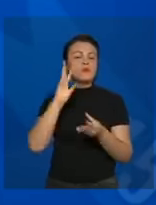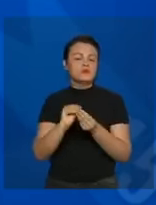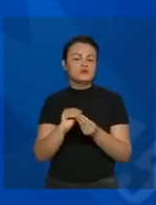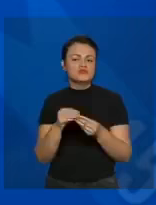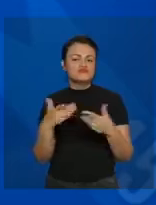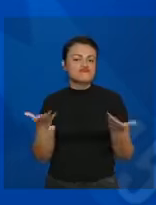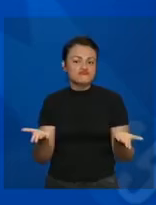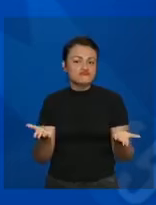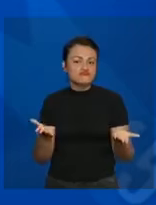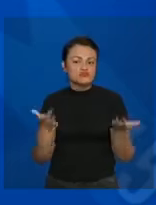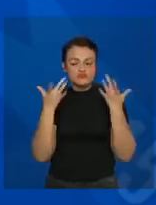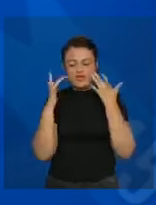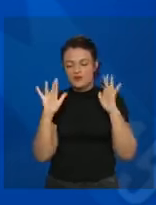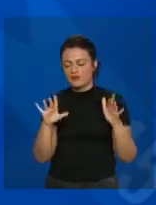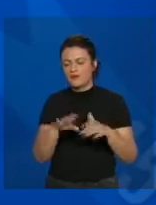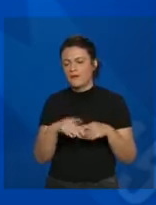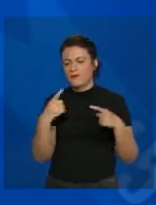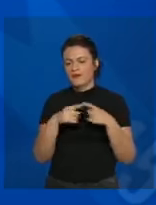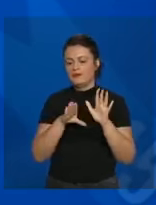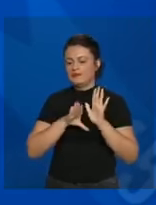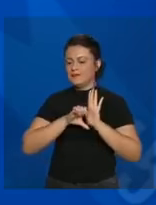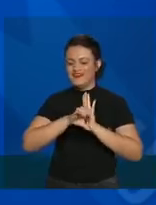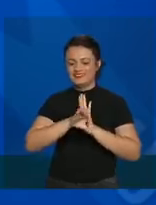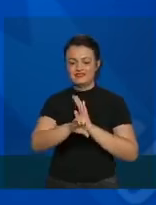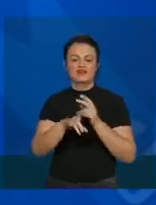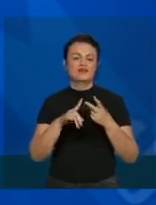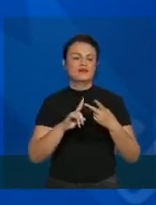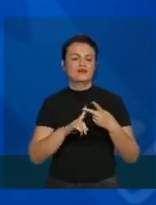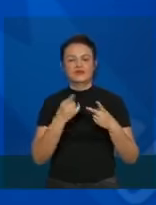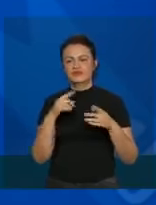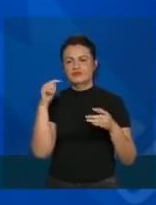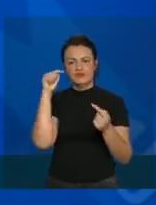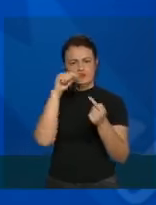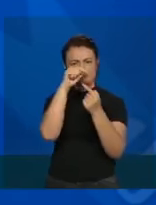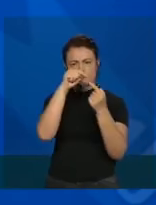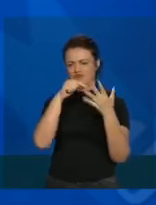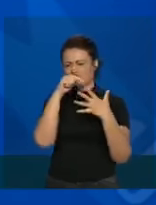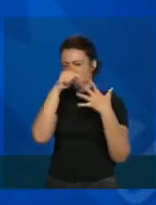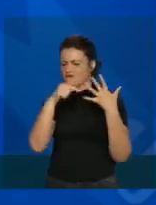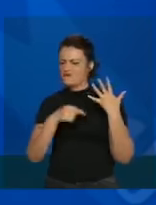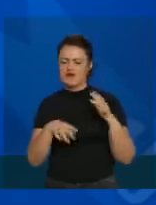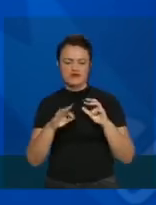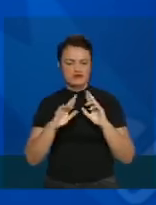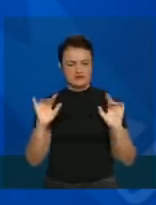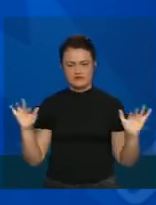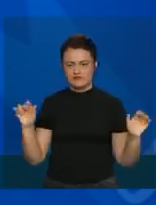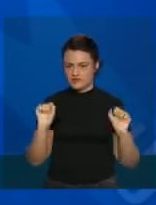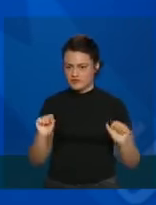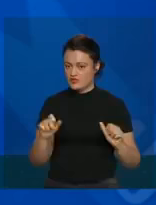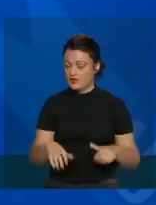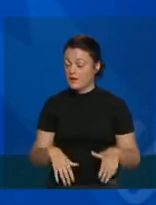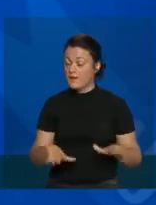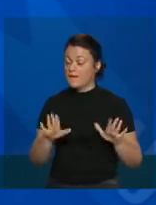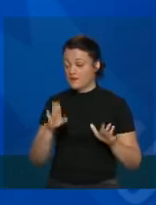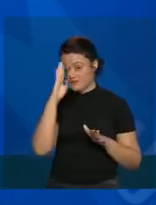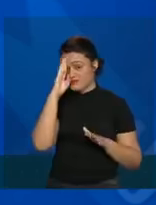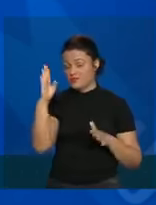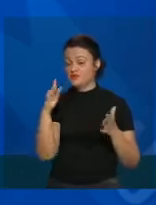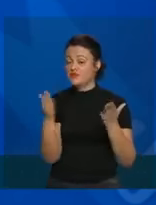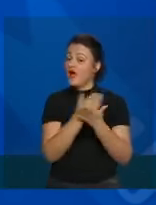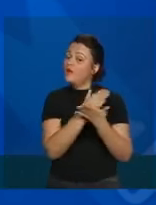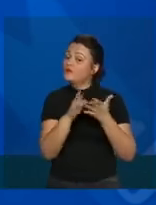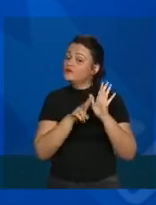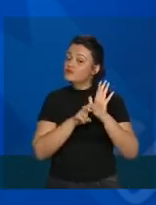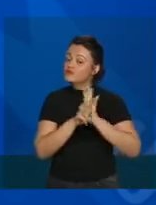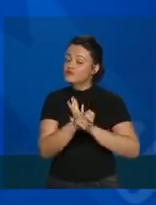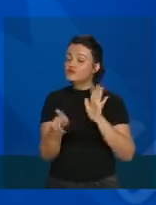investigação também, porque pode ser bacteriano, pode ser de outra causa, mas, principalmente, porque alguns vírus